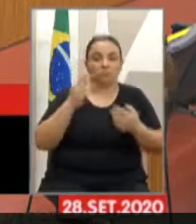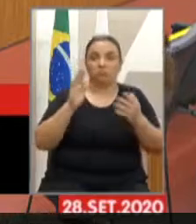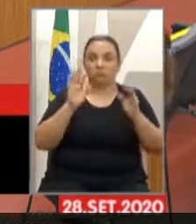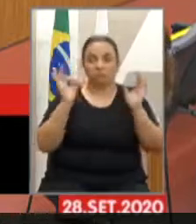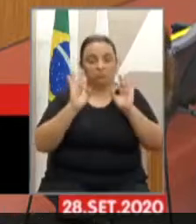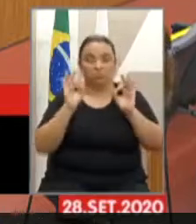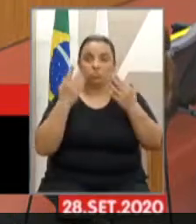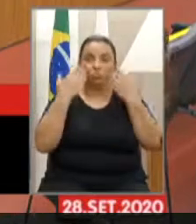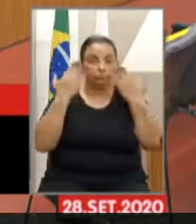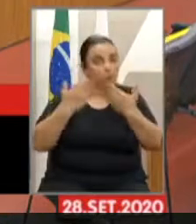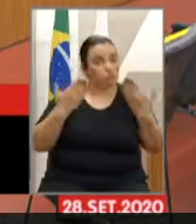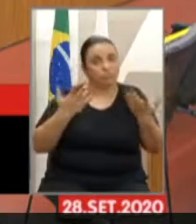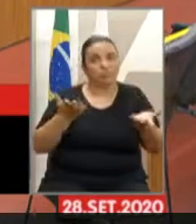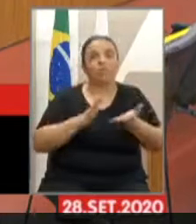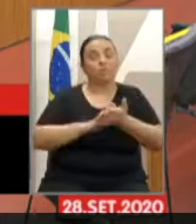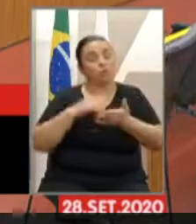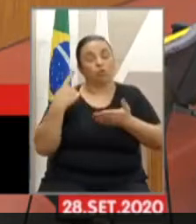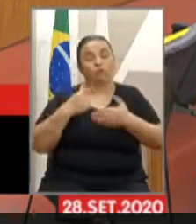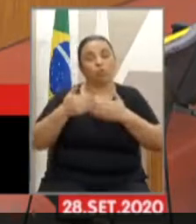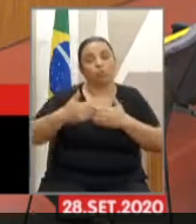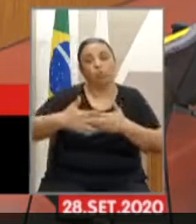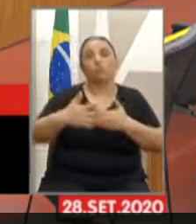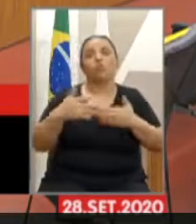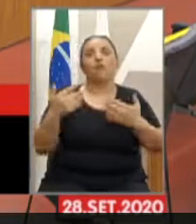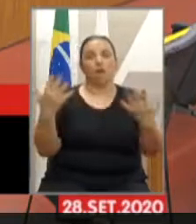condição de hoje, dessa nossa audiência, é isso.